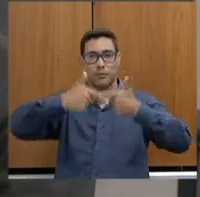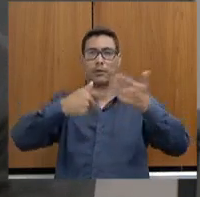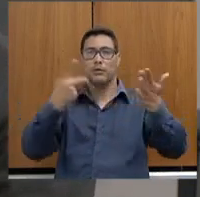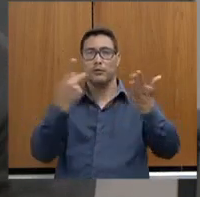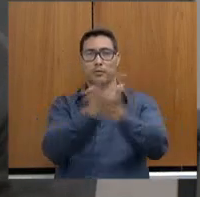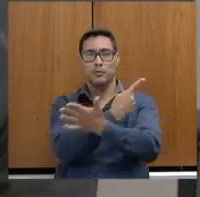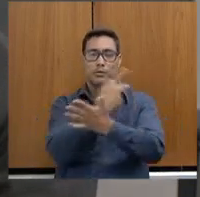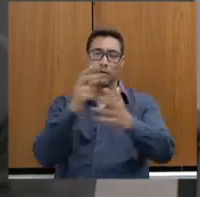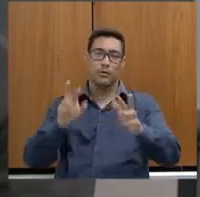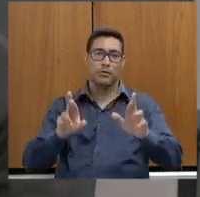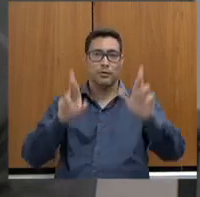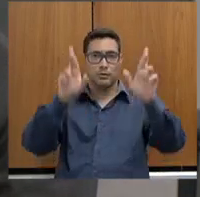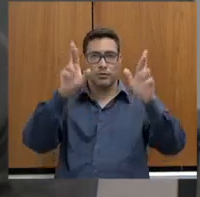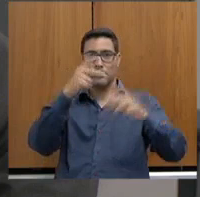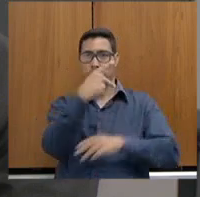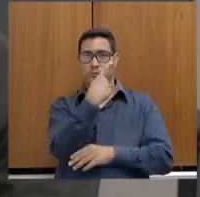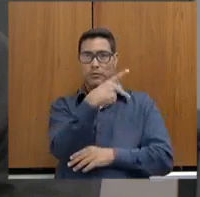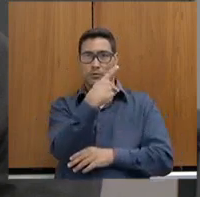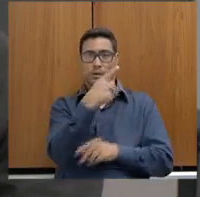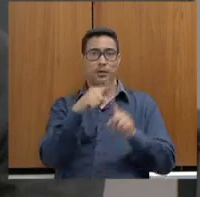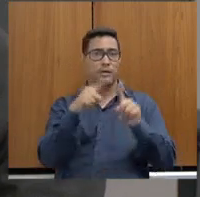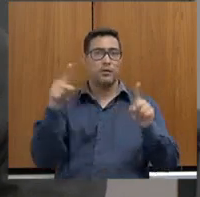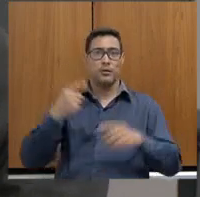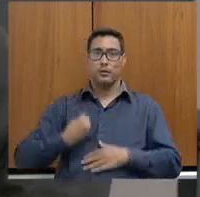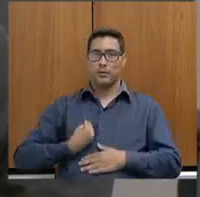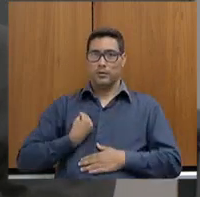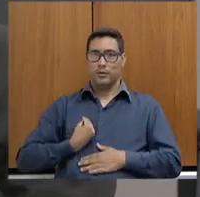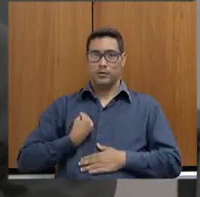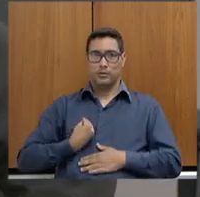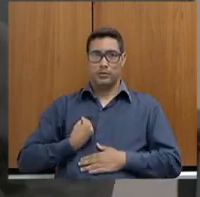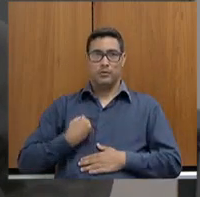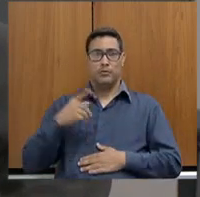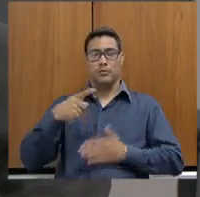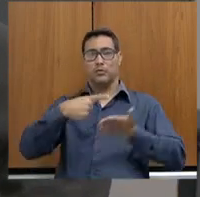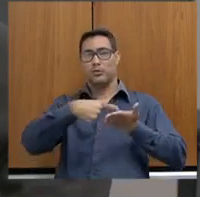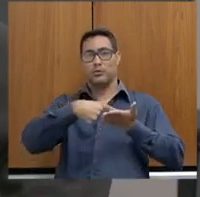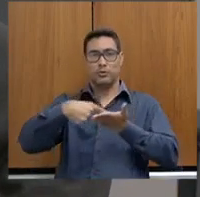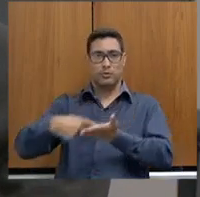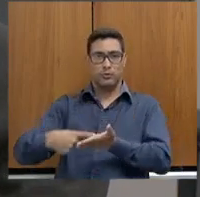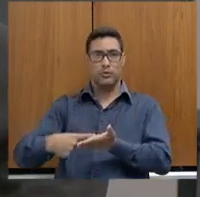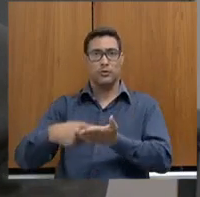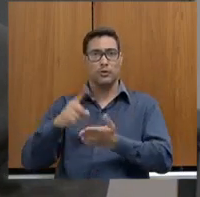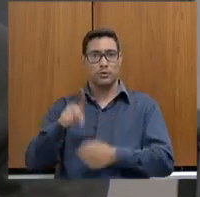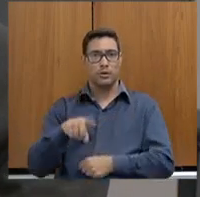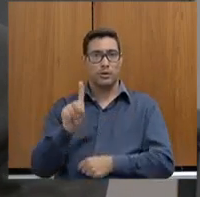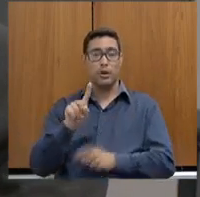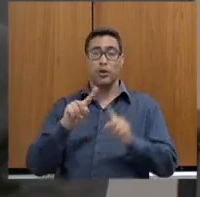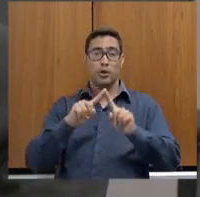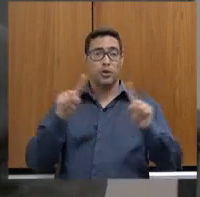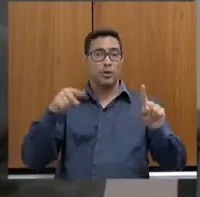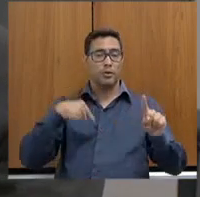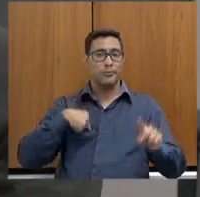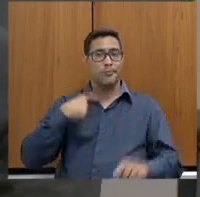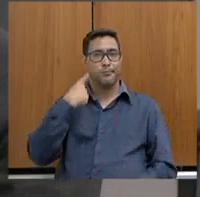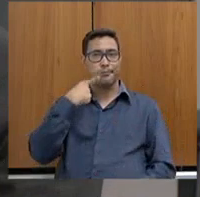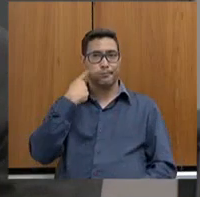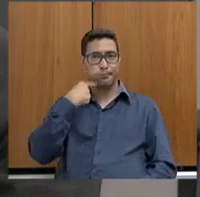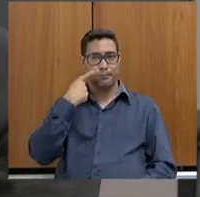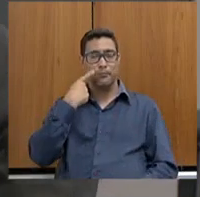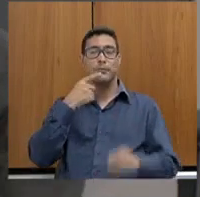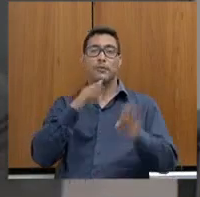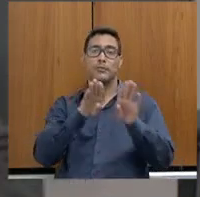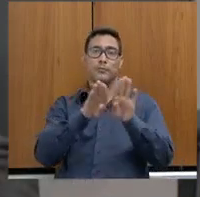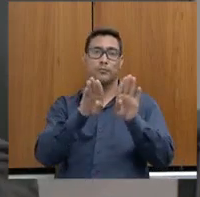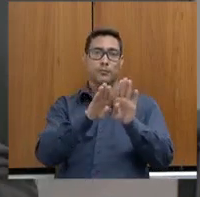respectiva pasta. Não há participação de convidados, apenas dos parlamentares e do